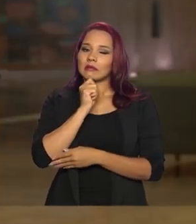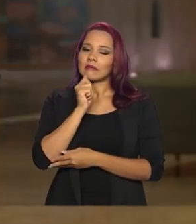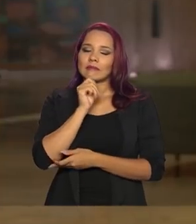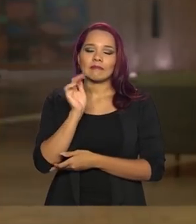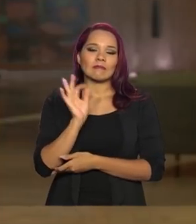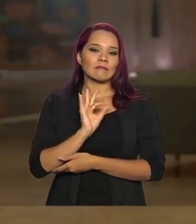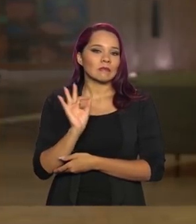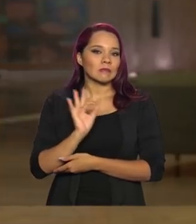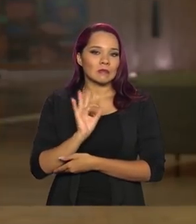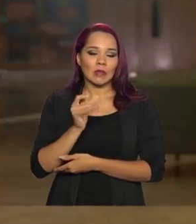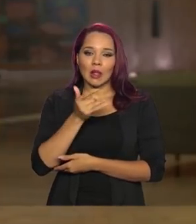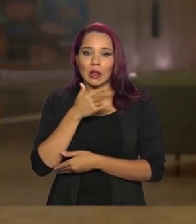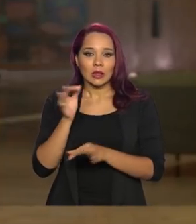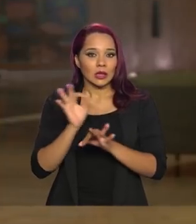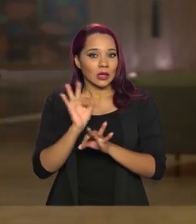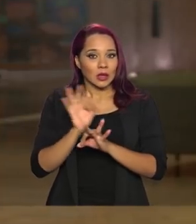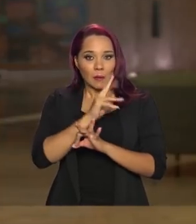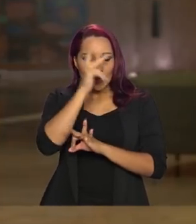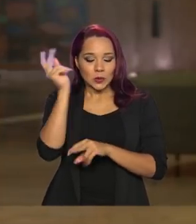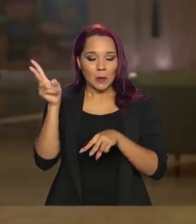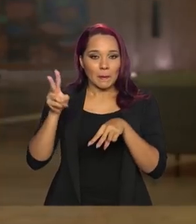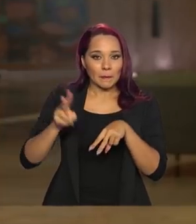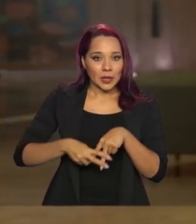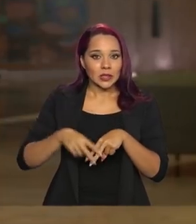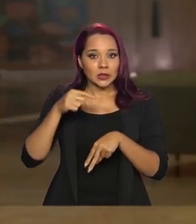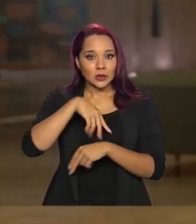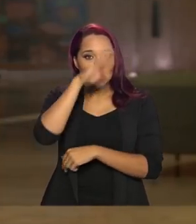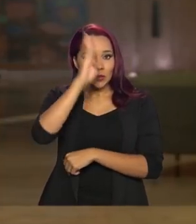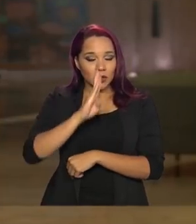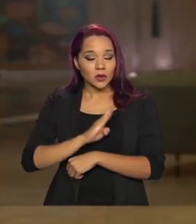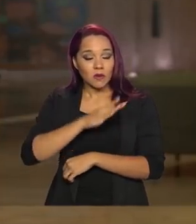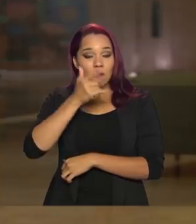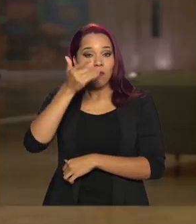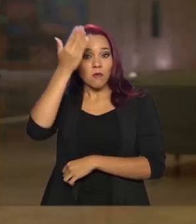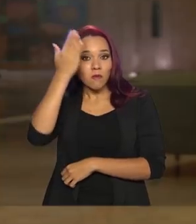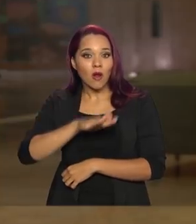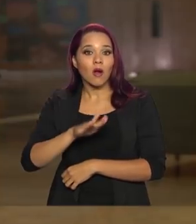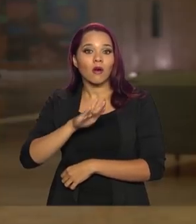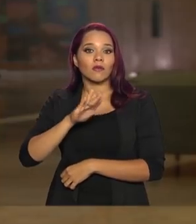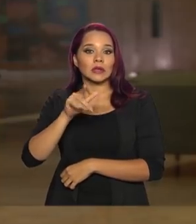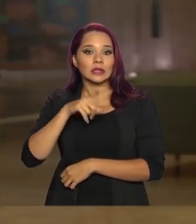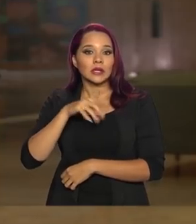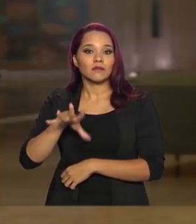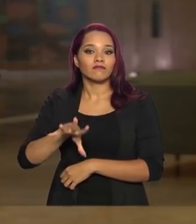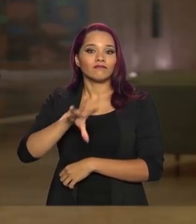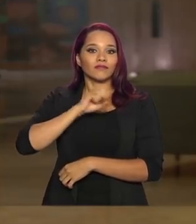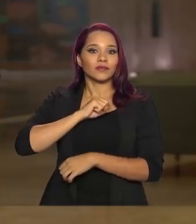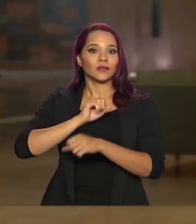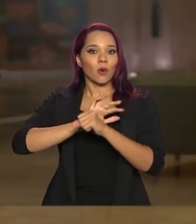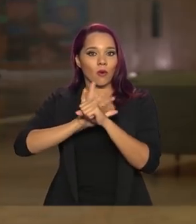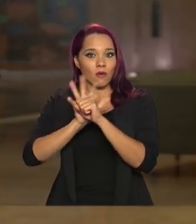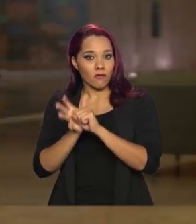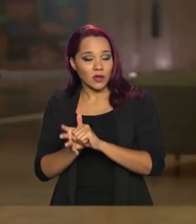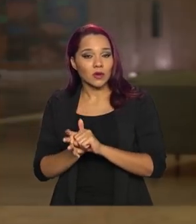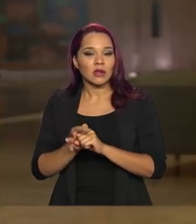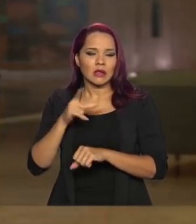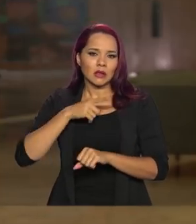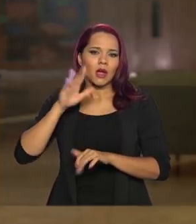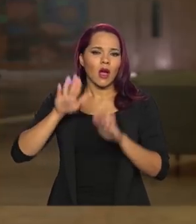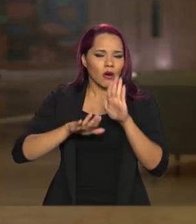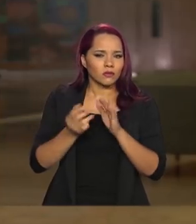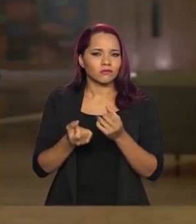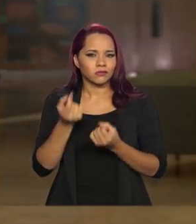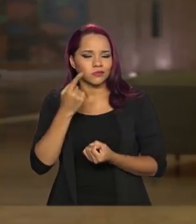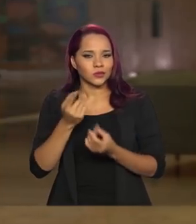preso no Brasil comprovado a infecção do coronavírus. Existiam alguns casos